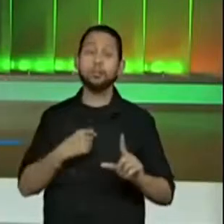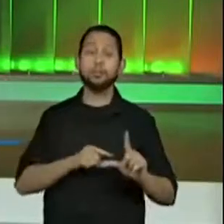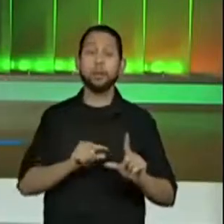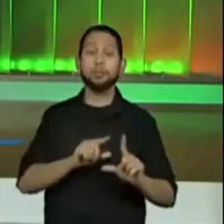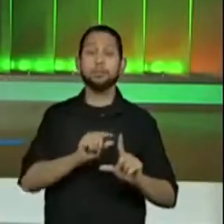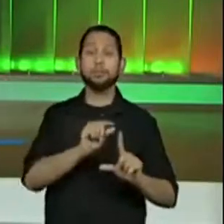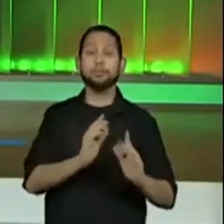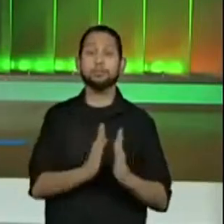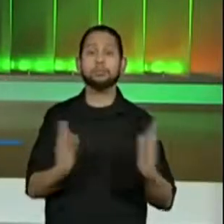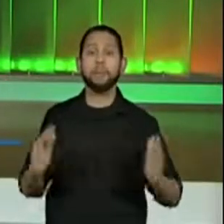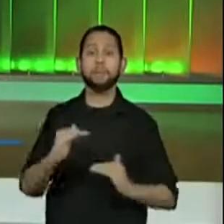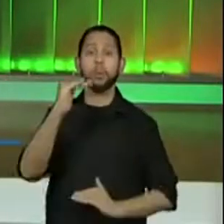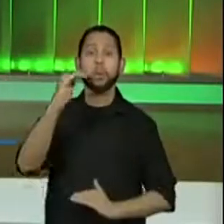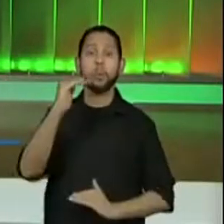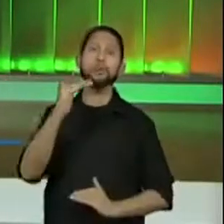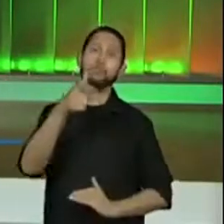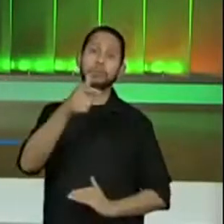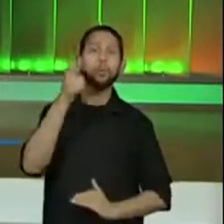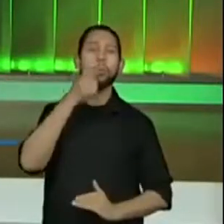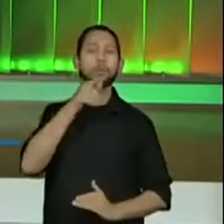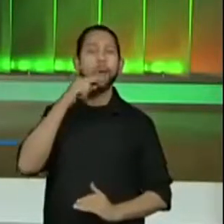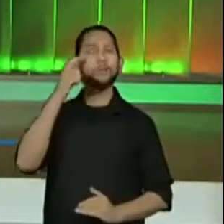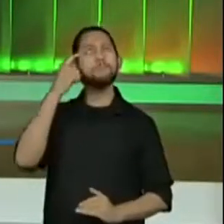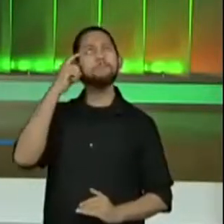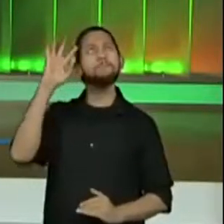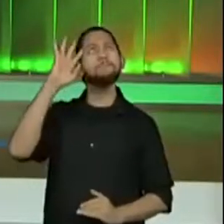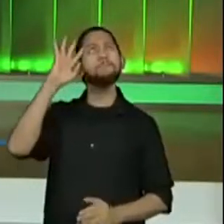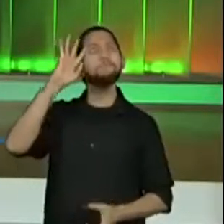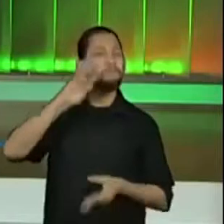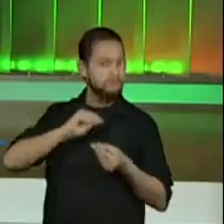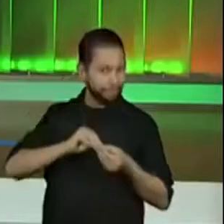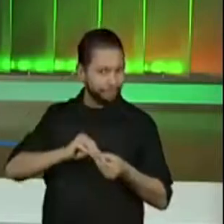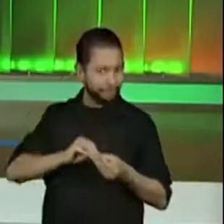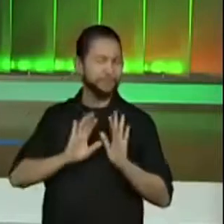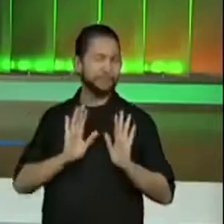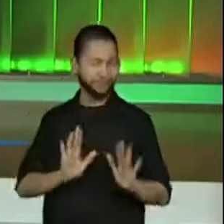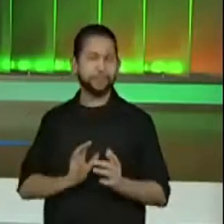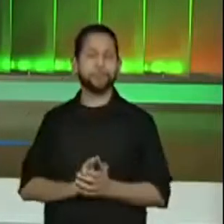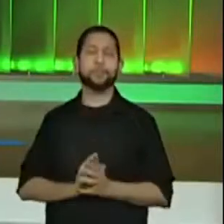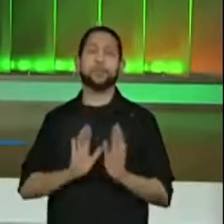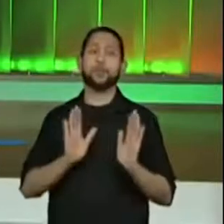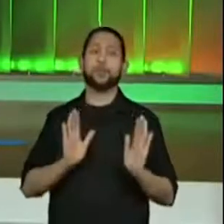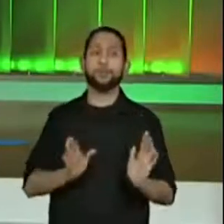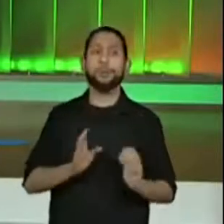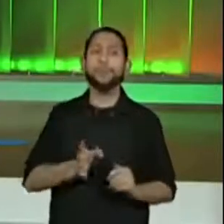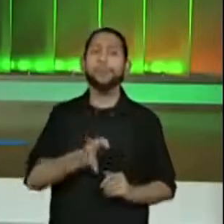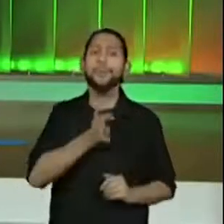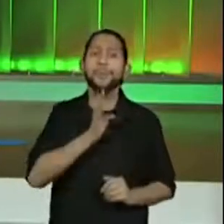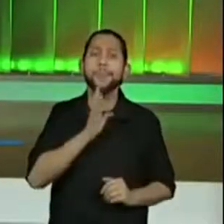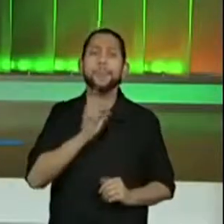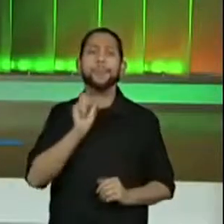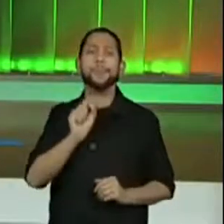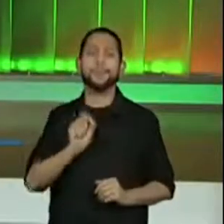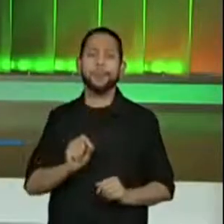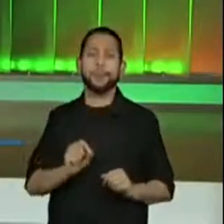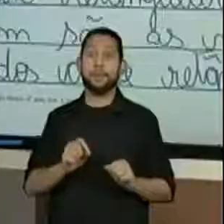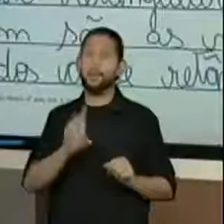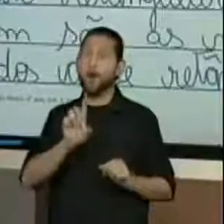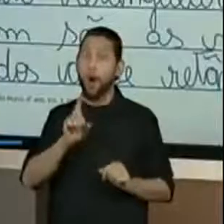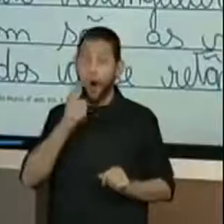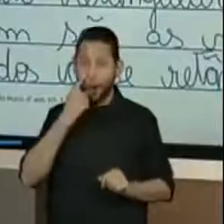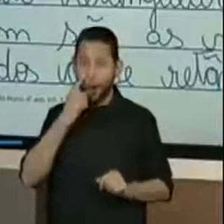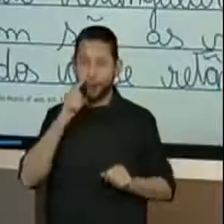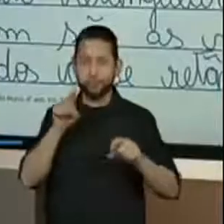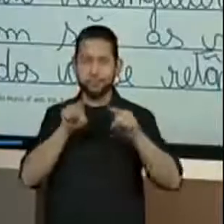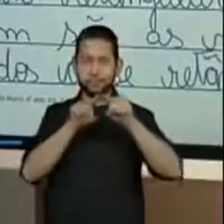quadro, a gente chega a algumas conclusões, né? E aí, pensar que a gente já tem esse conhecimento de que um quadrado,